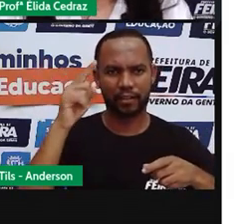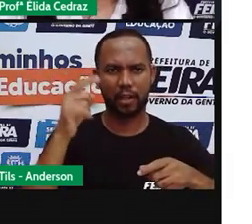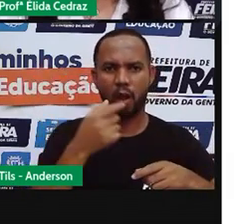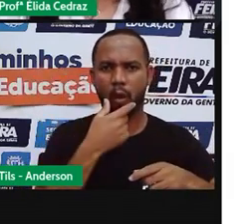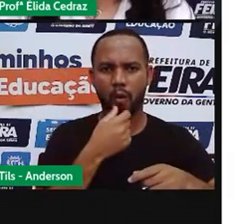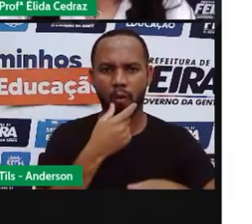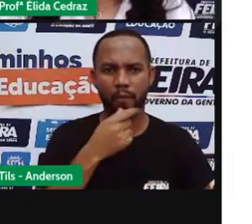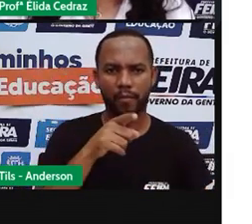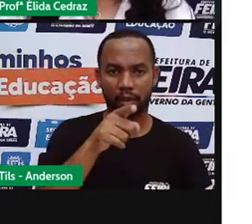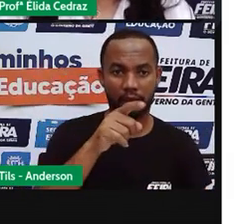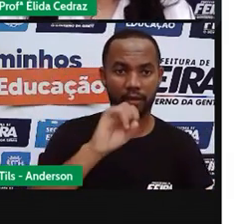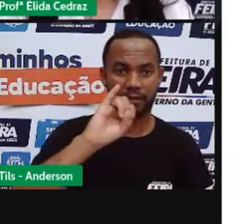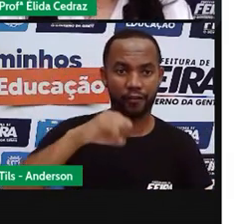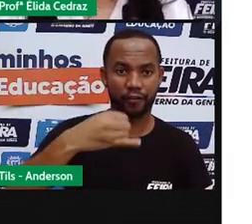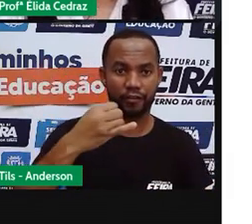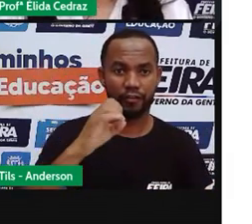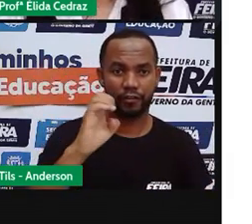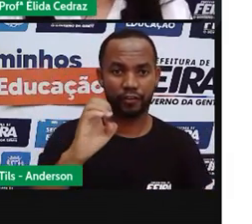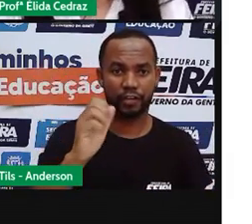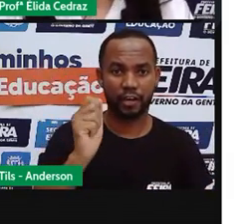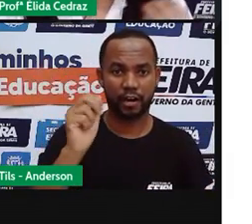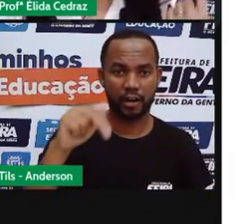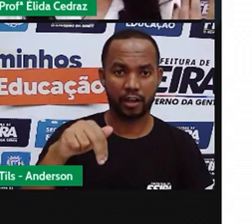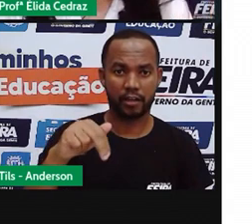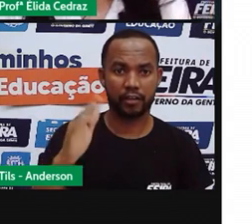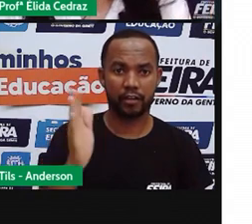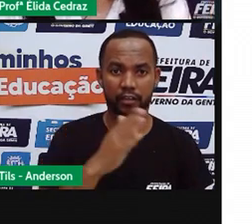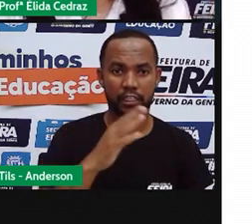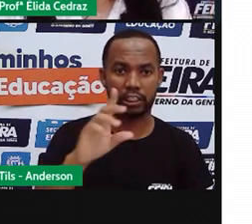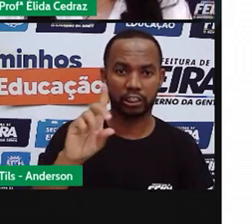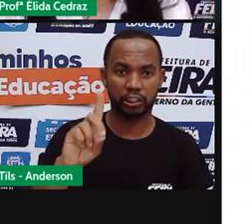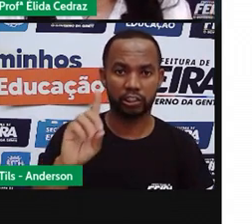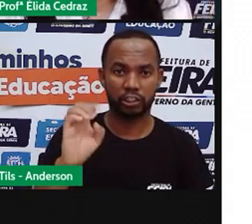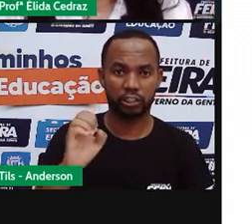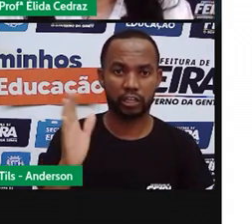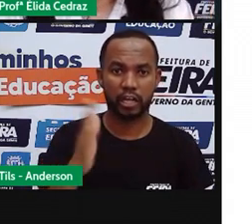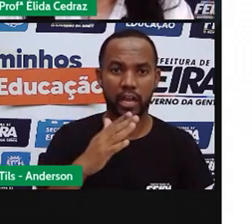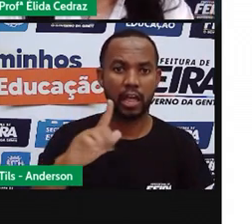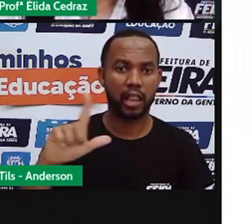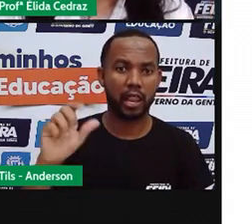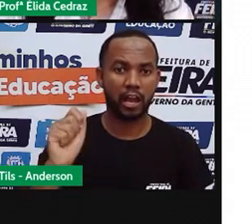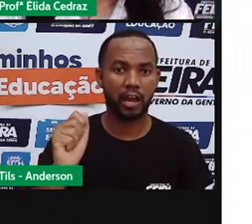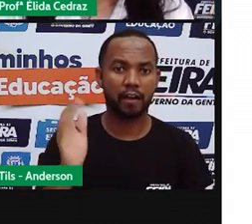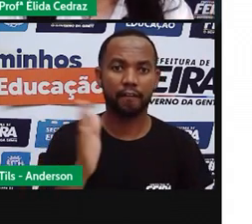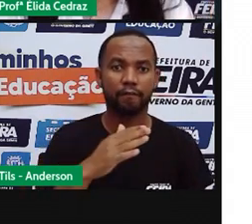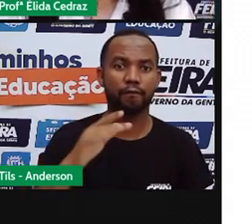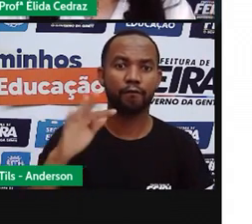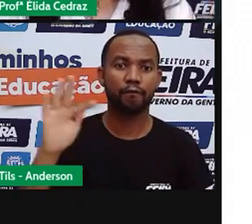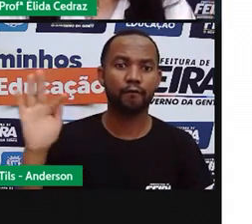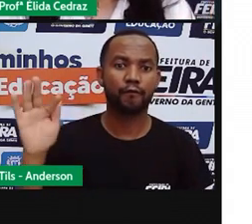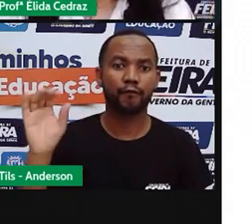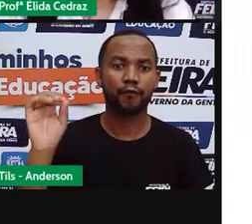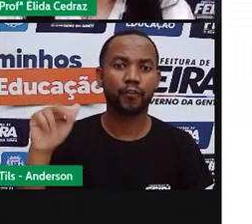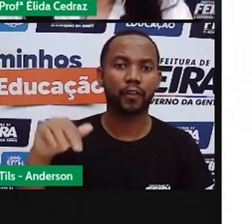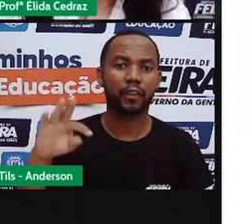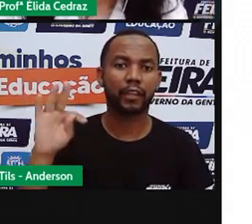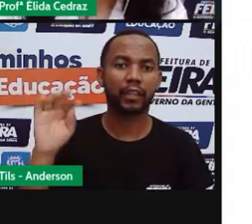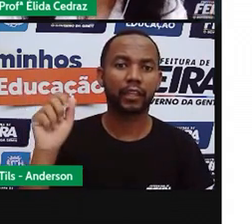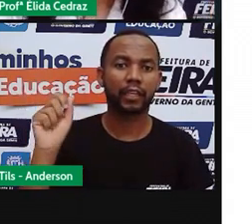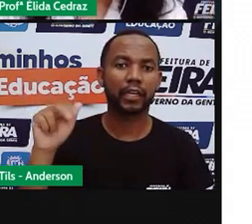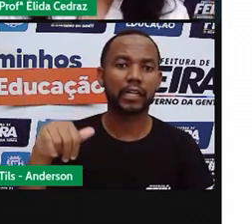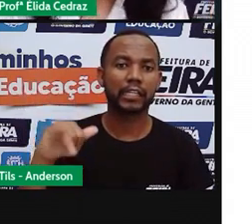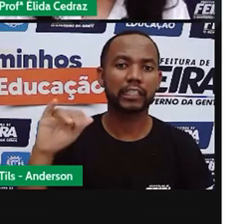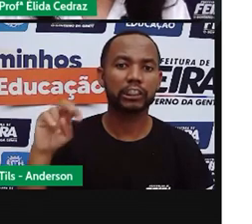divulgadores dos textos de Exopo. Ele recriava essa pábulas com o objetivo de educar